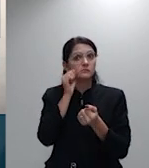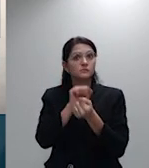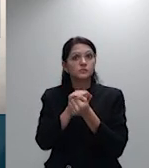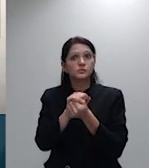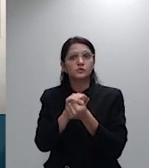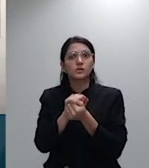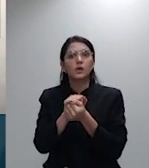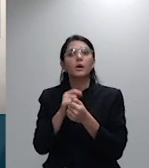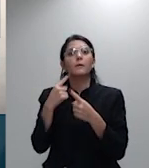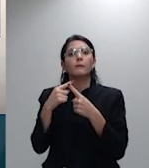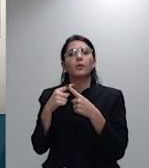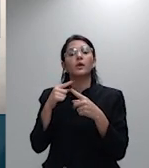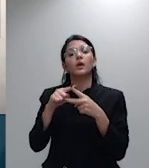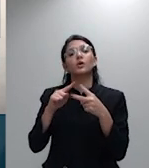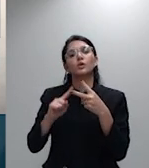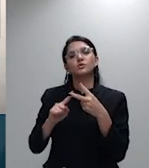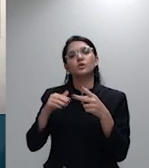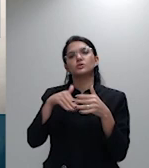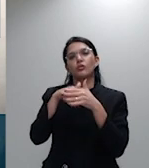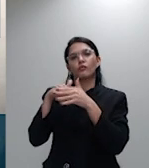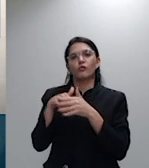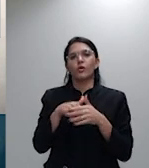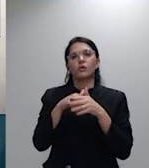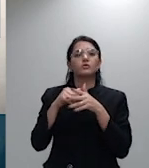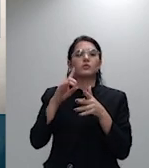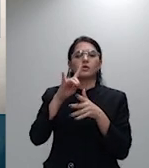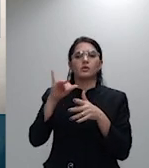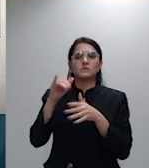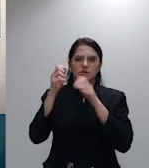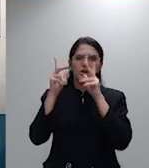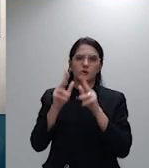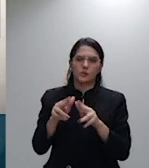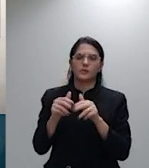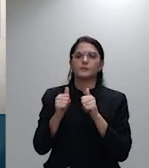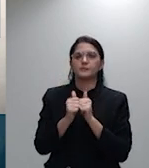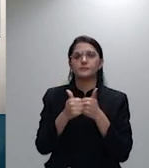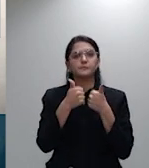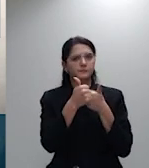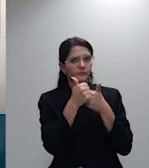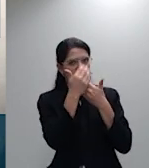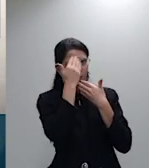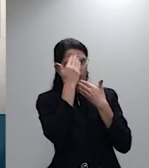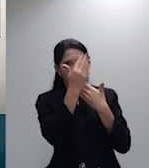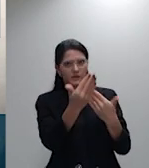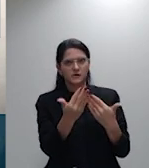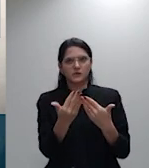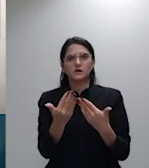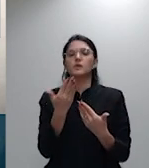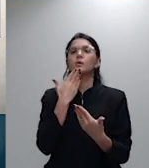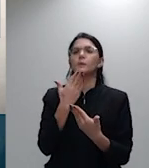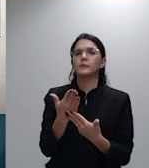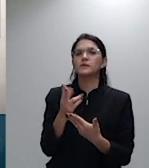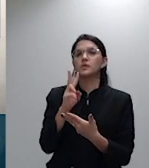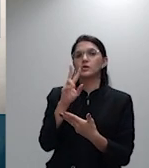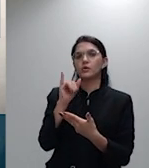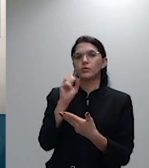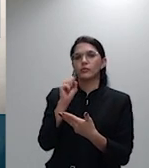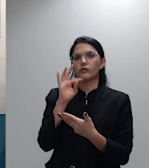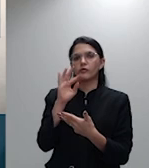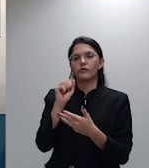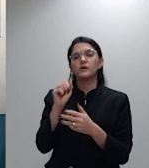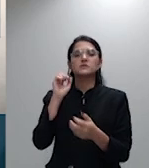obrigado que agradeço a excelência então pediu de vista conjunta pela ministra Nancy Andrigui e o